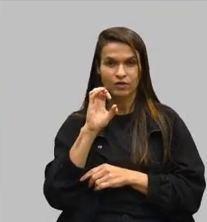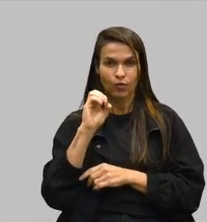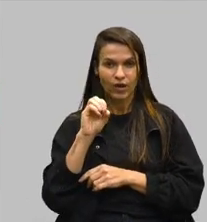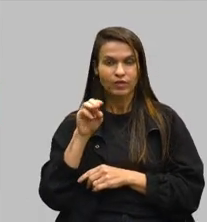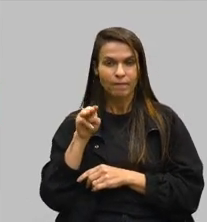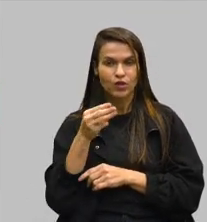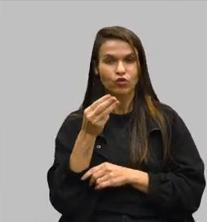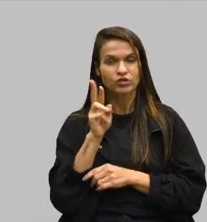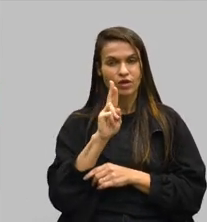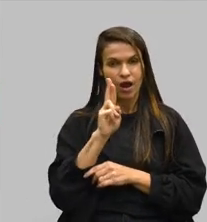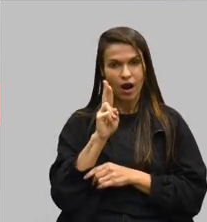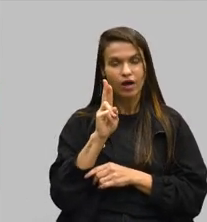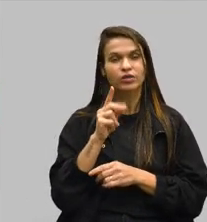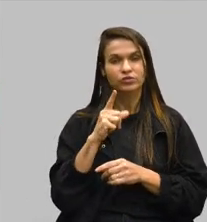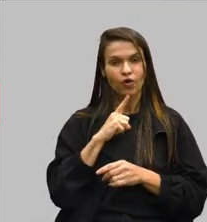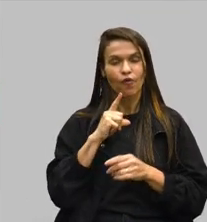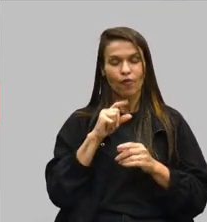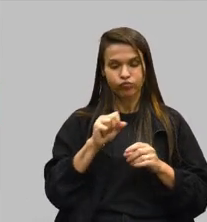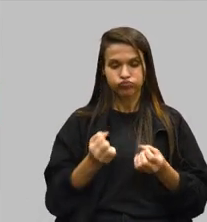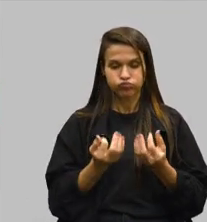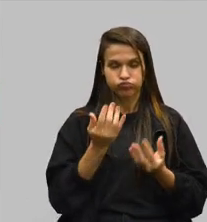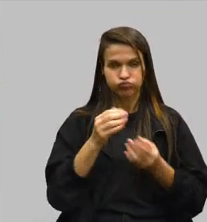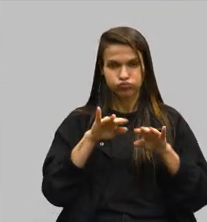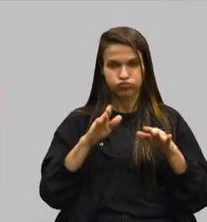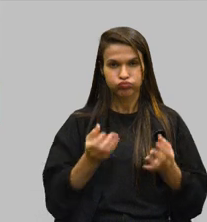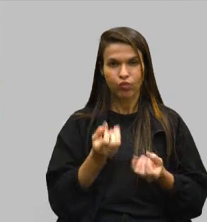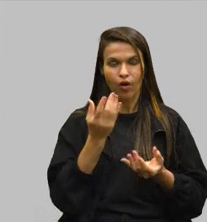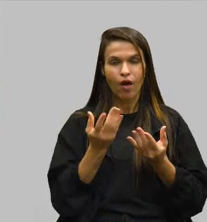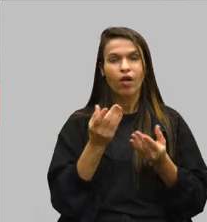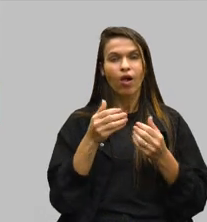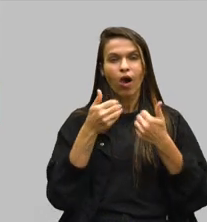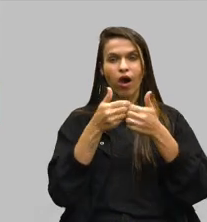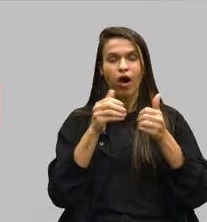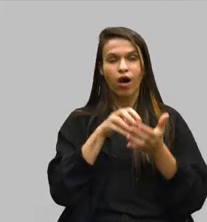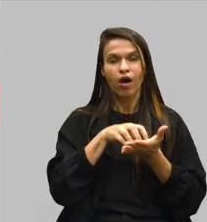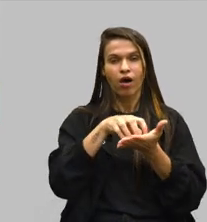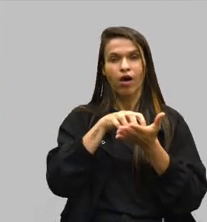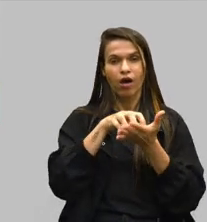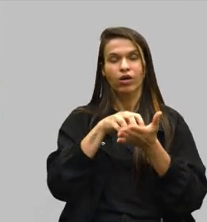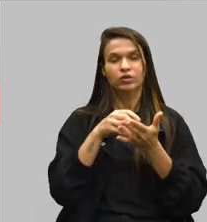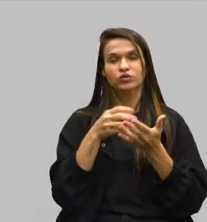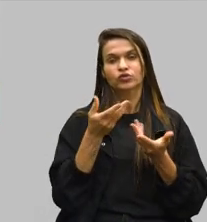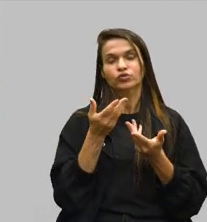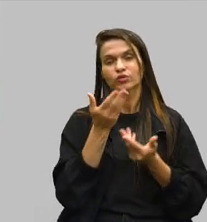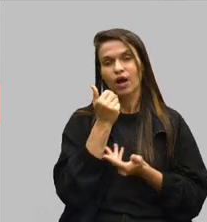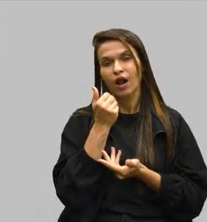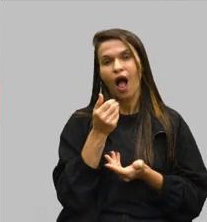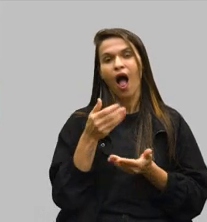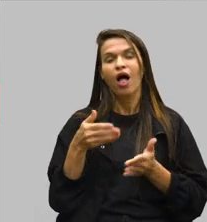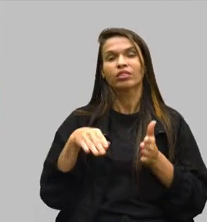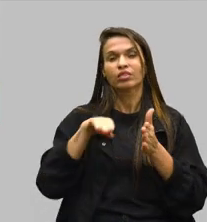para aquisição de furgões, viabilizando o transporte dos alimentos até esses bancos.